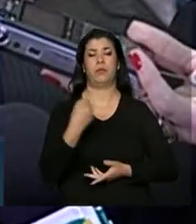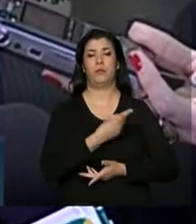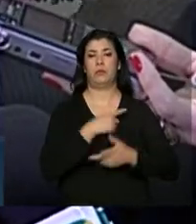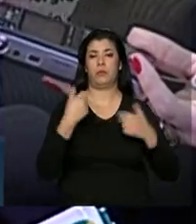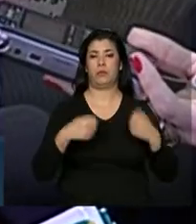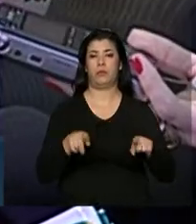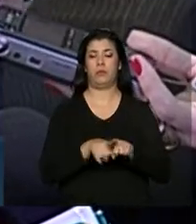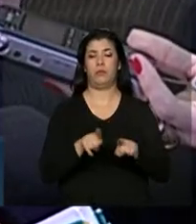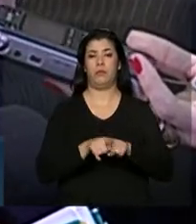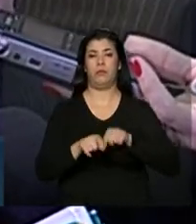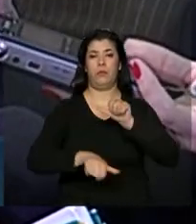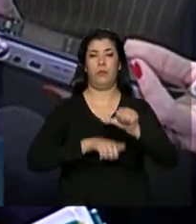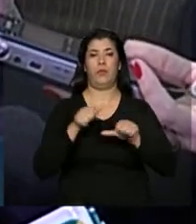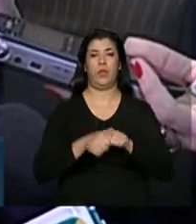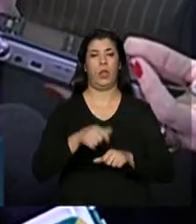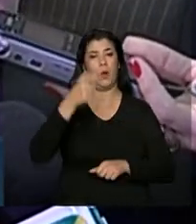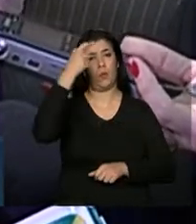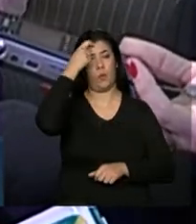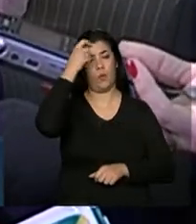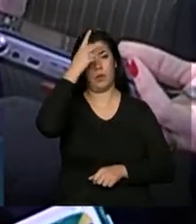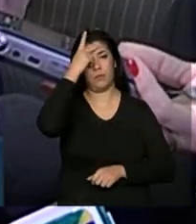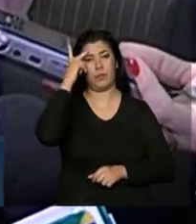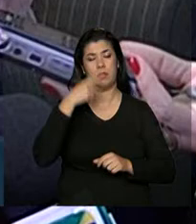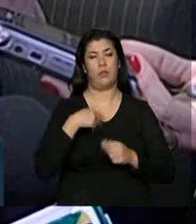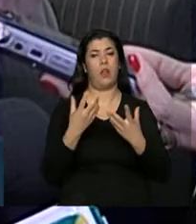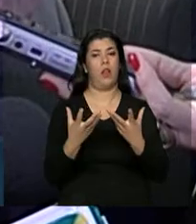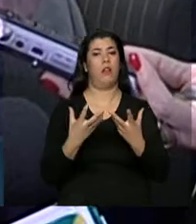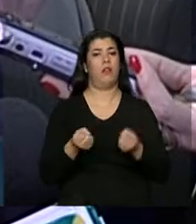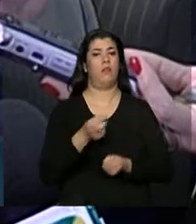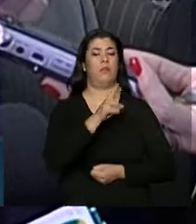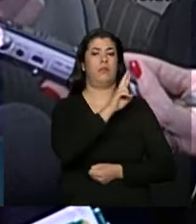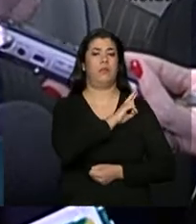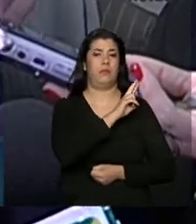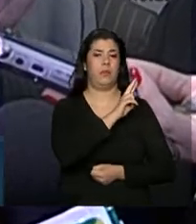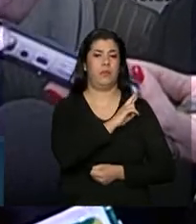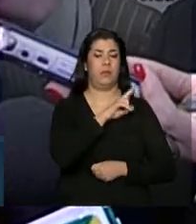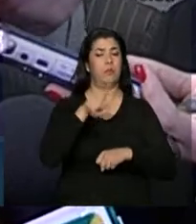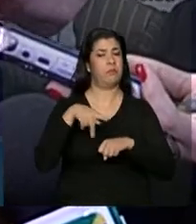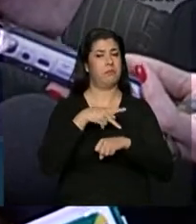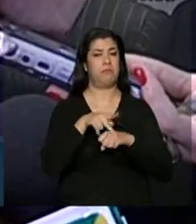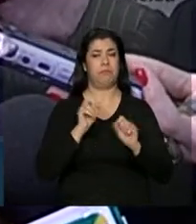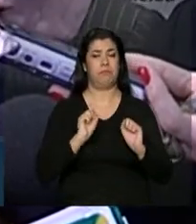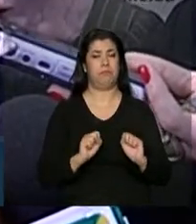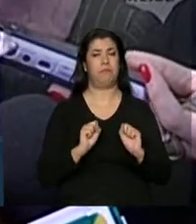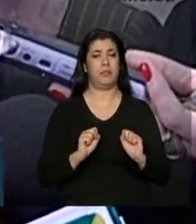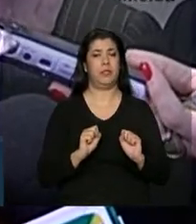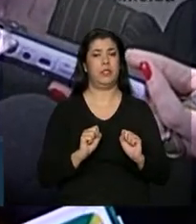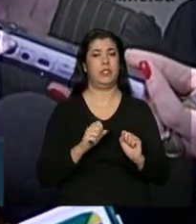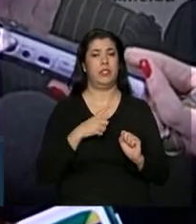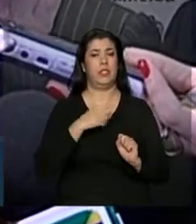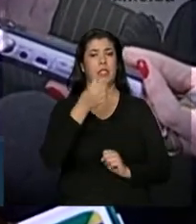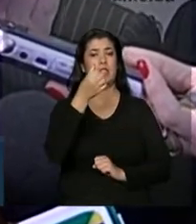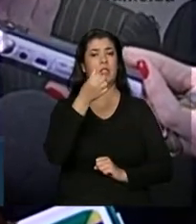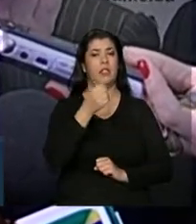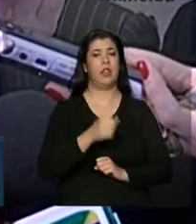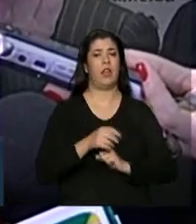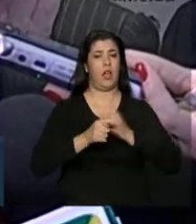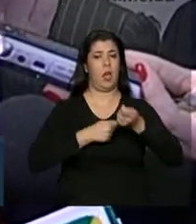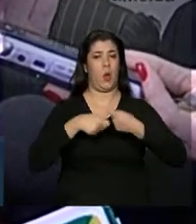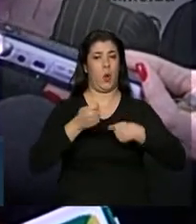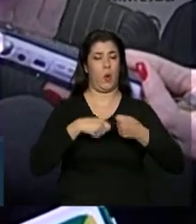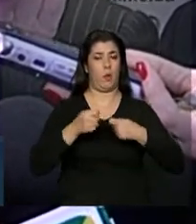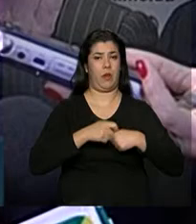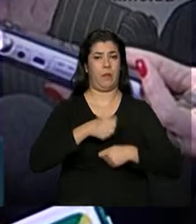que mudar é a cultura, a consciência, assumir a responsabilidade de um país que é hoje a sexta economia do mundo.